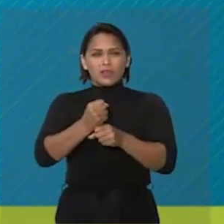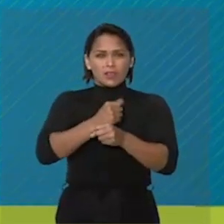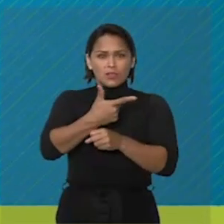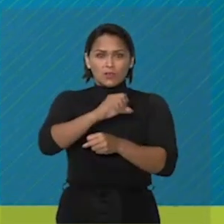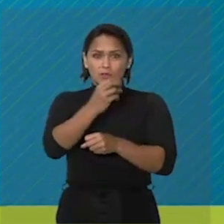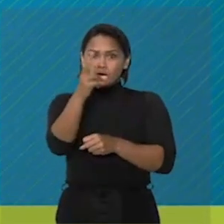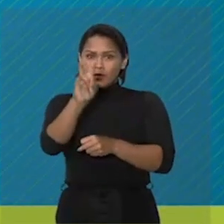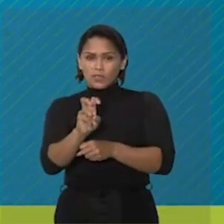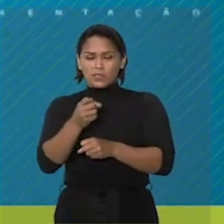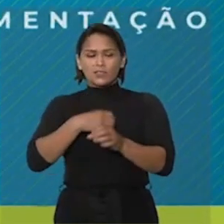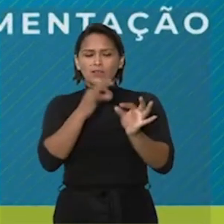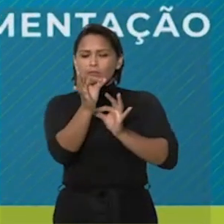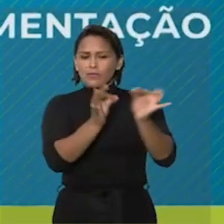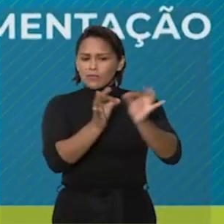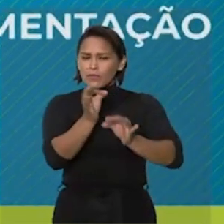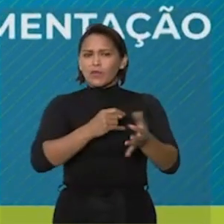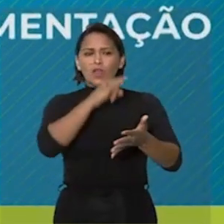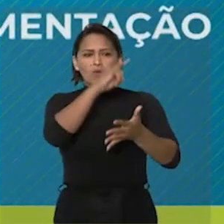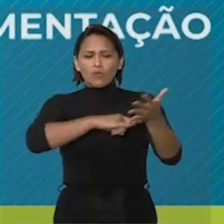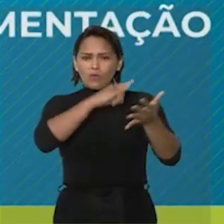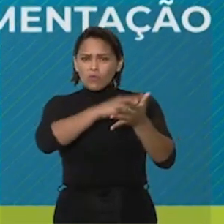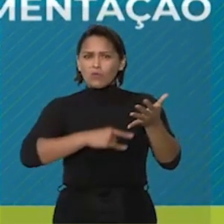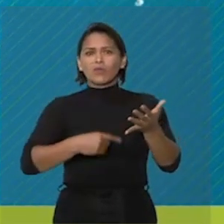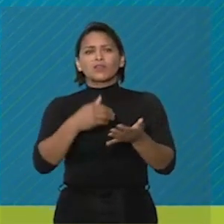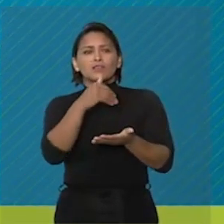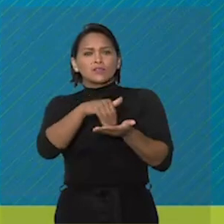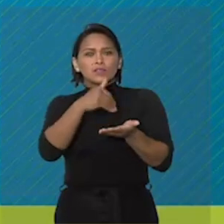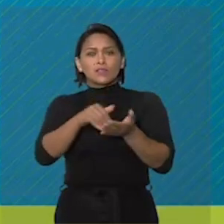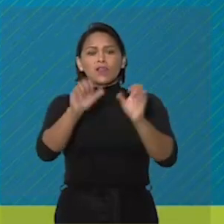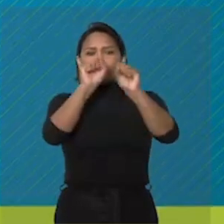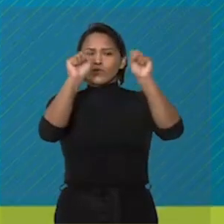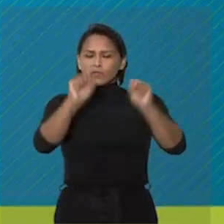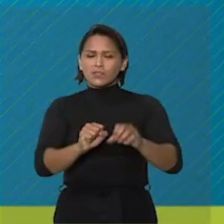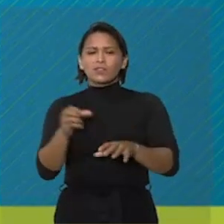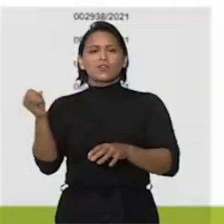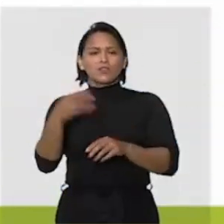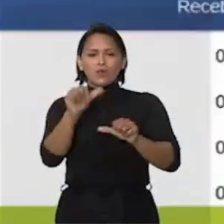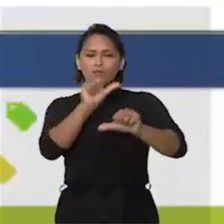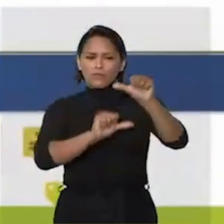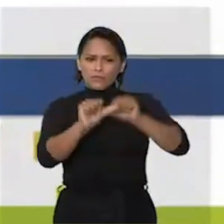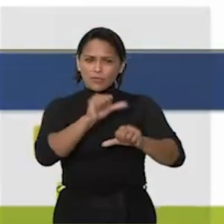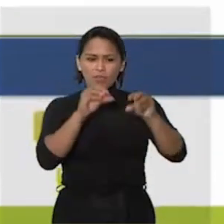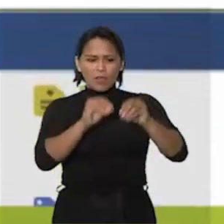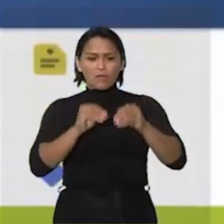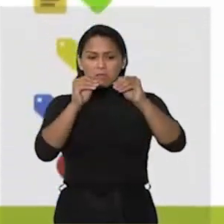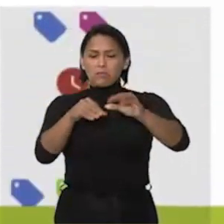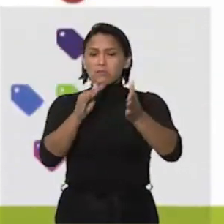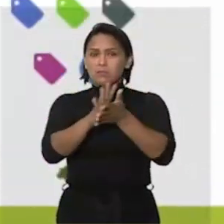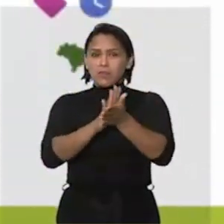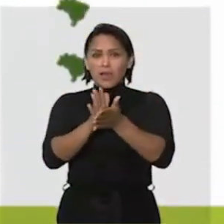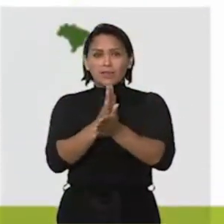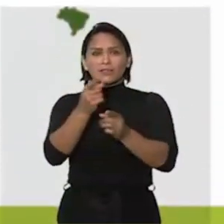STJ desde 2015, é gerenciado pela Secretaria de Documentação. O sistema e suas atualizações foram cedidos